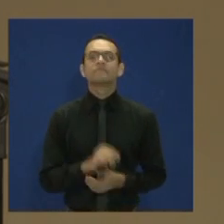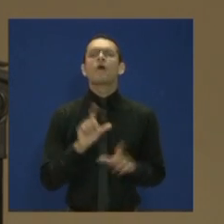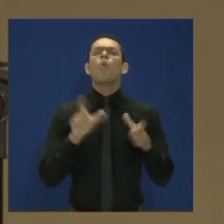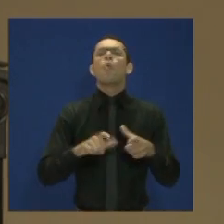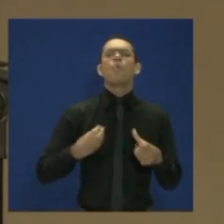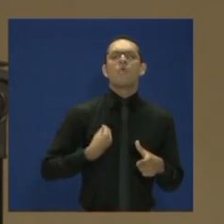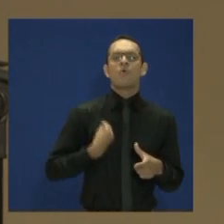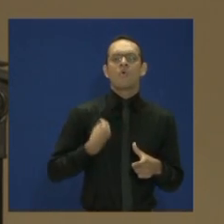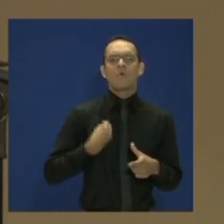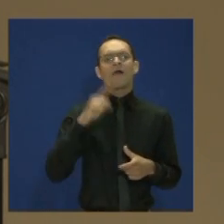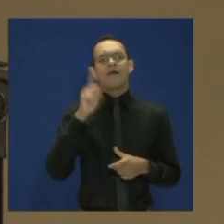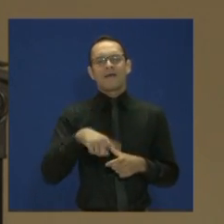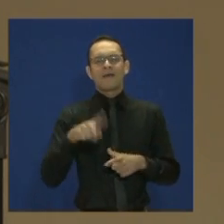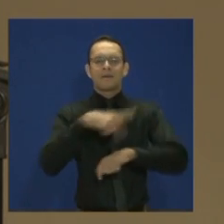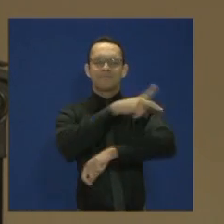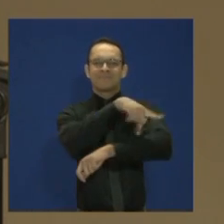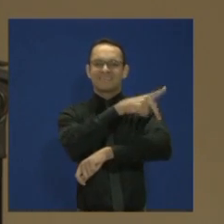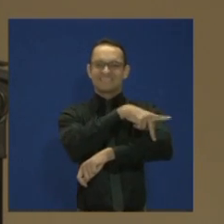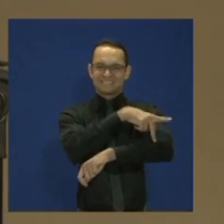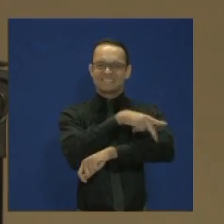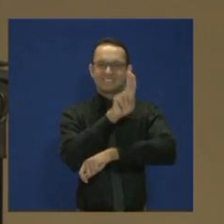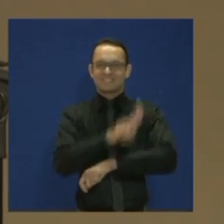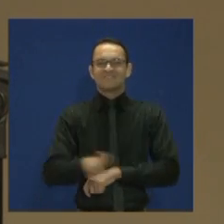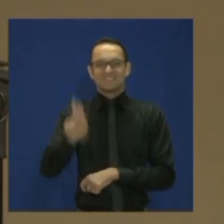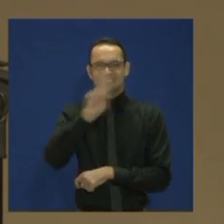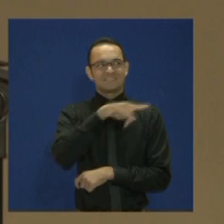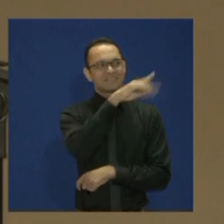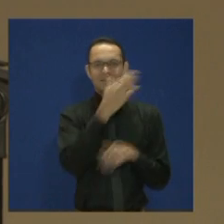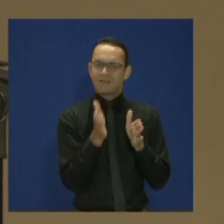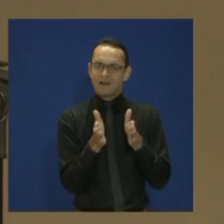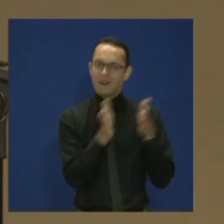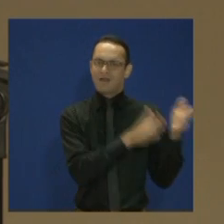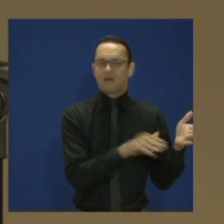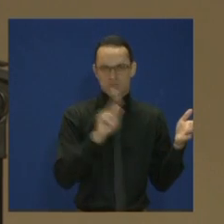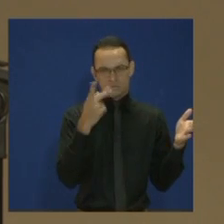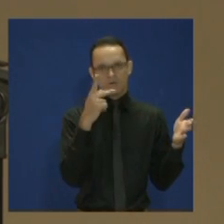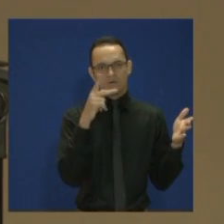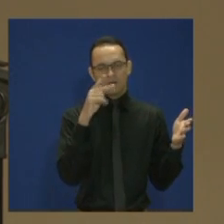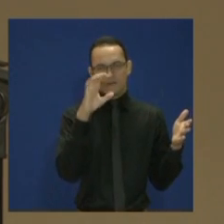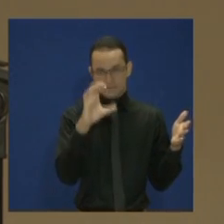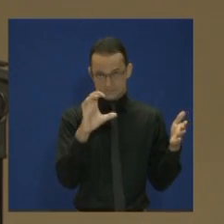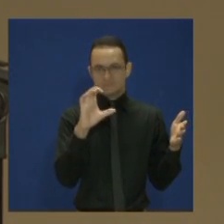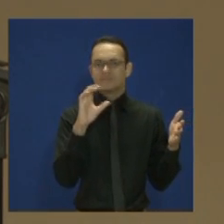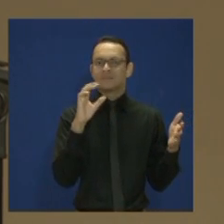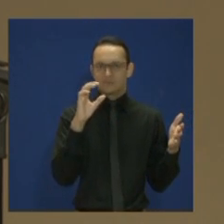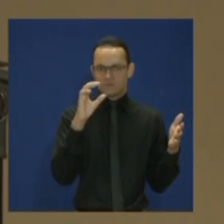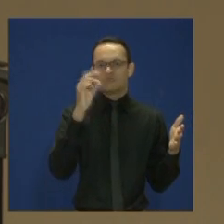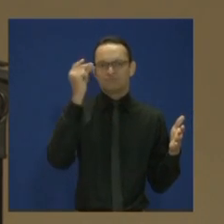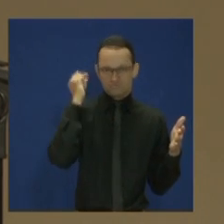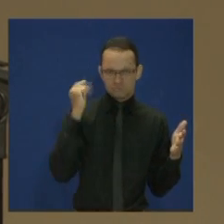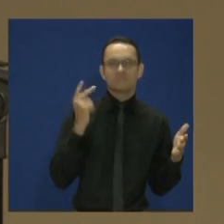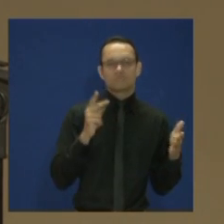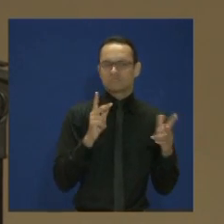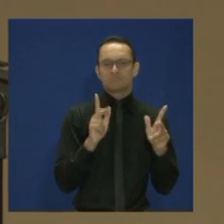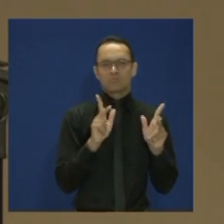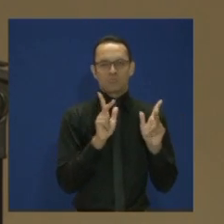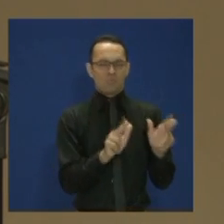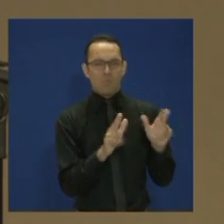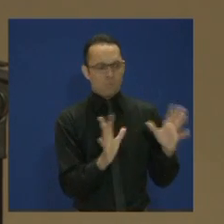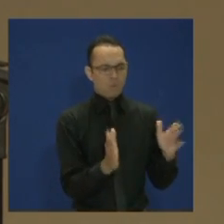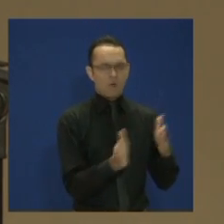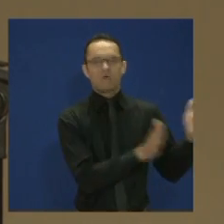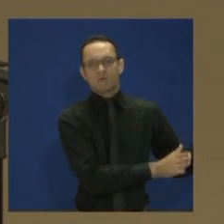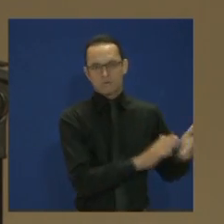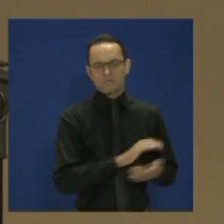Universitária, ao lado do atual hospital, e eu queria, mais uma vez, como eu faço sempre,